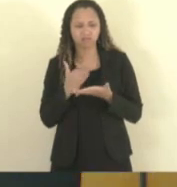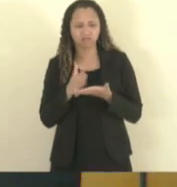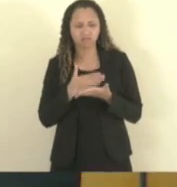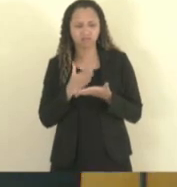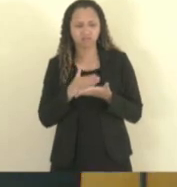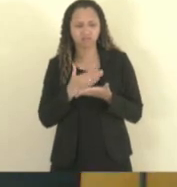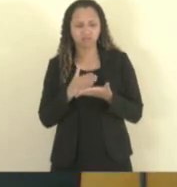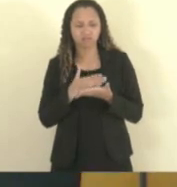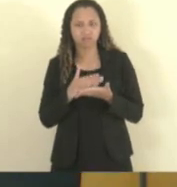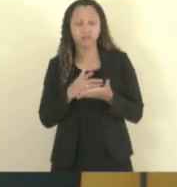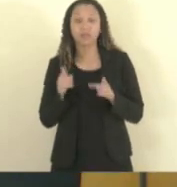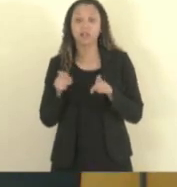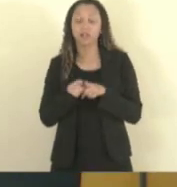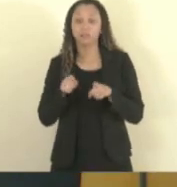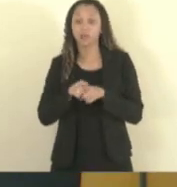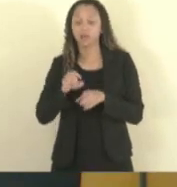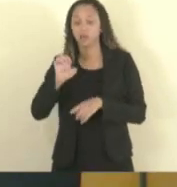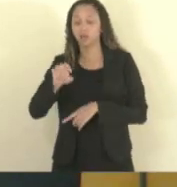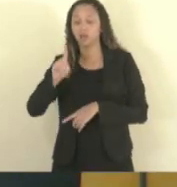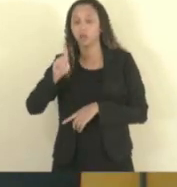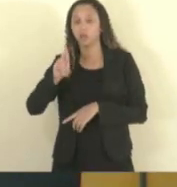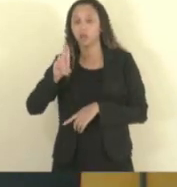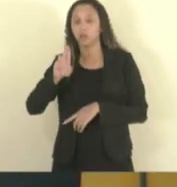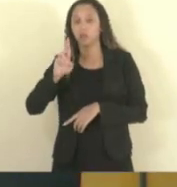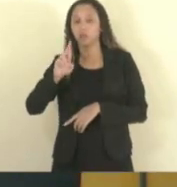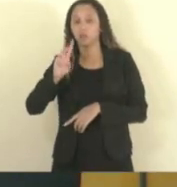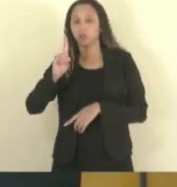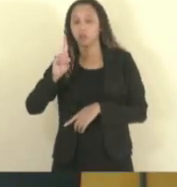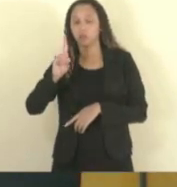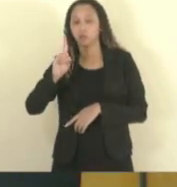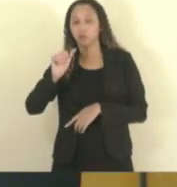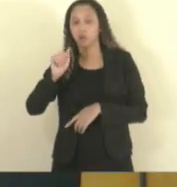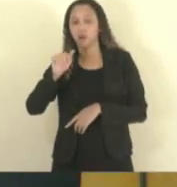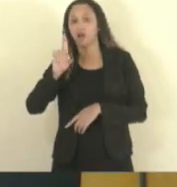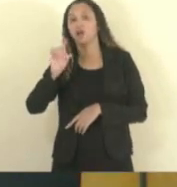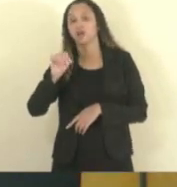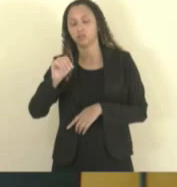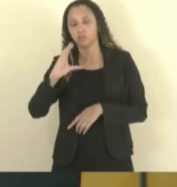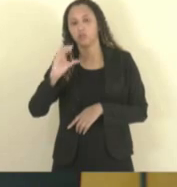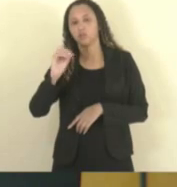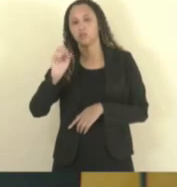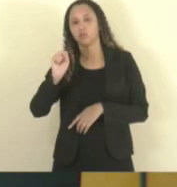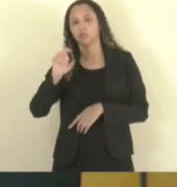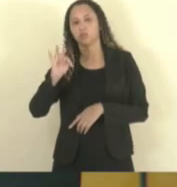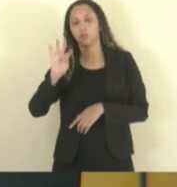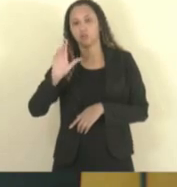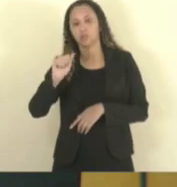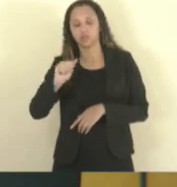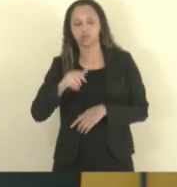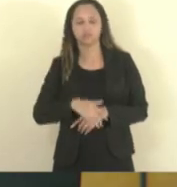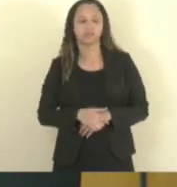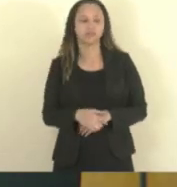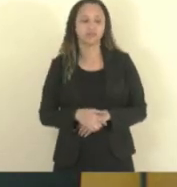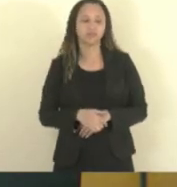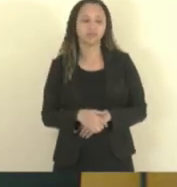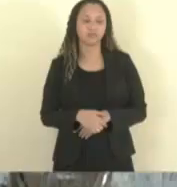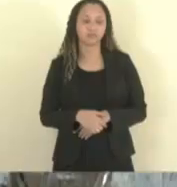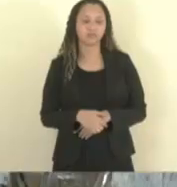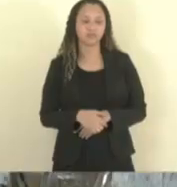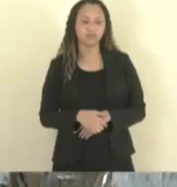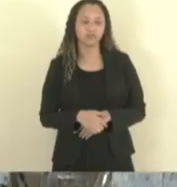E também o Eduardo Costa, que é o vice-presidente do SINEP. Então, vamos começar ouvindo a mais, né? Não é isso?